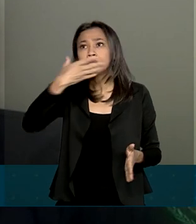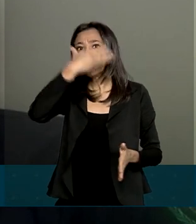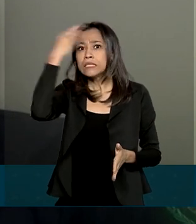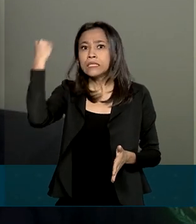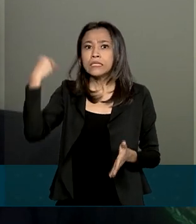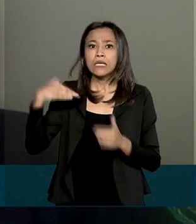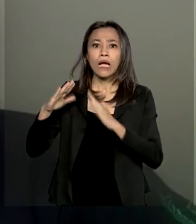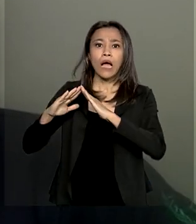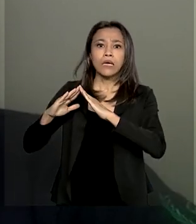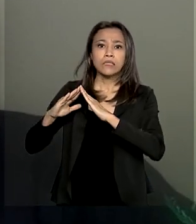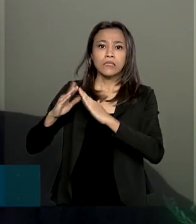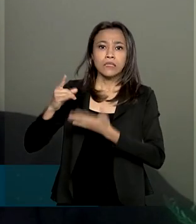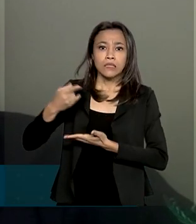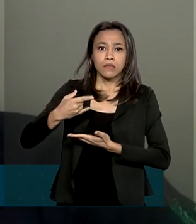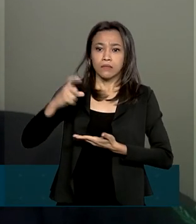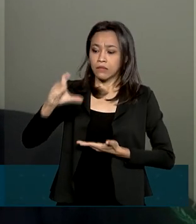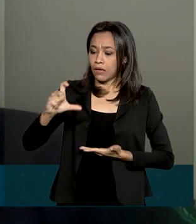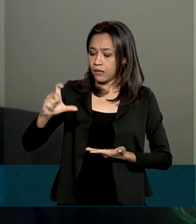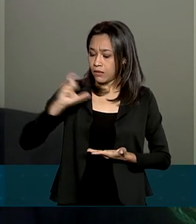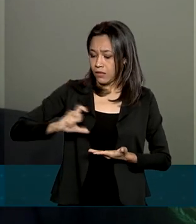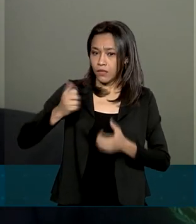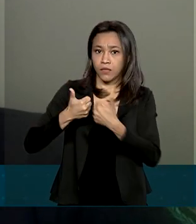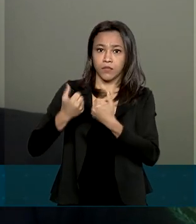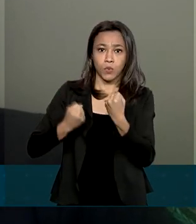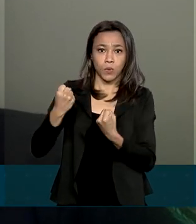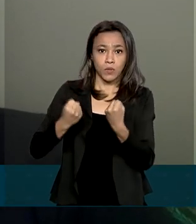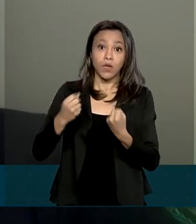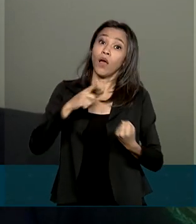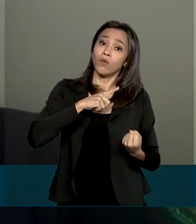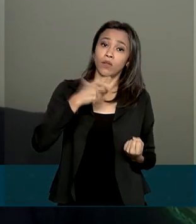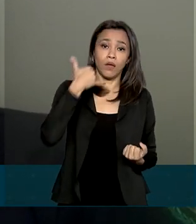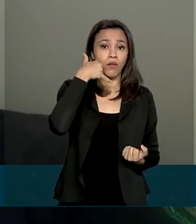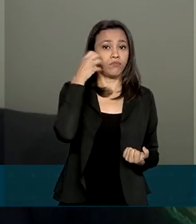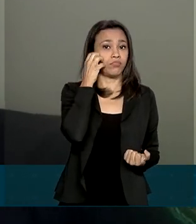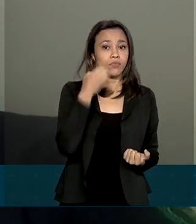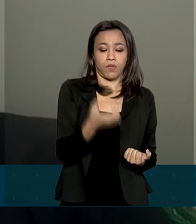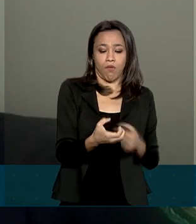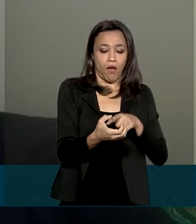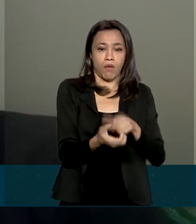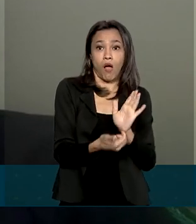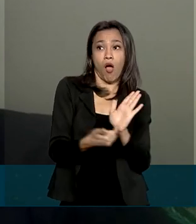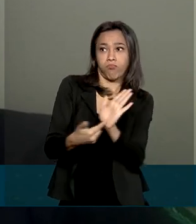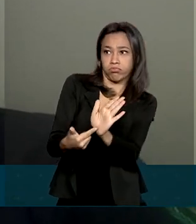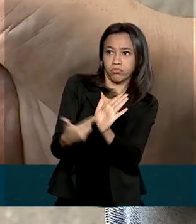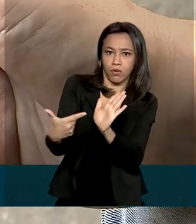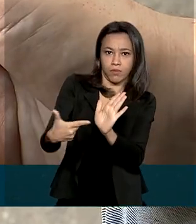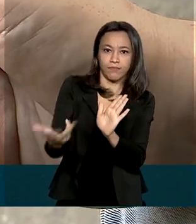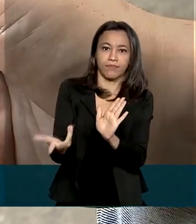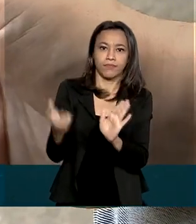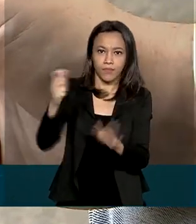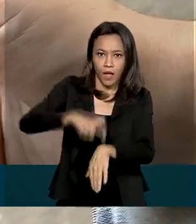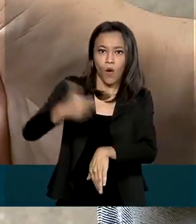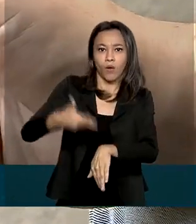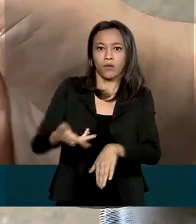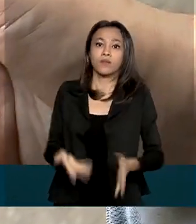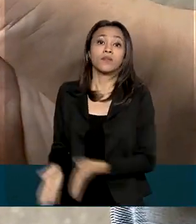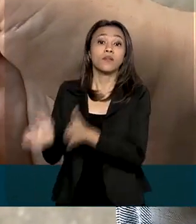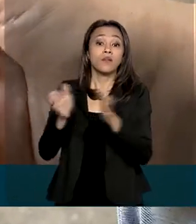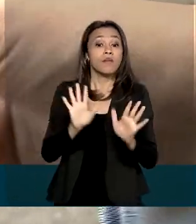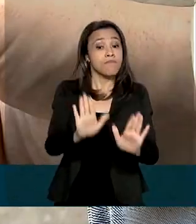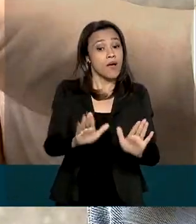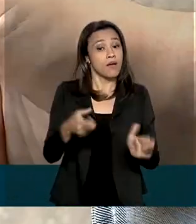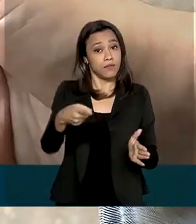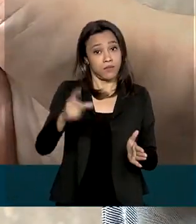motorista em casa, a física, eu tenho a do celular para poder mostrar na hora. Mas a carteira de